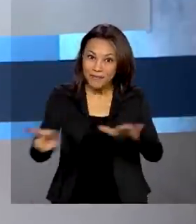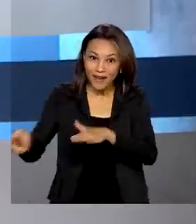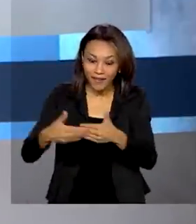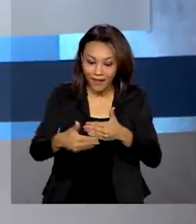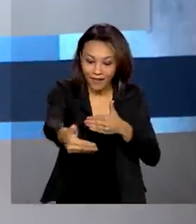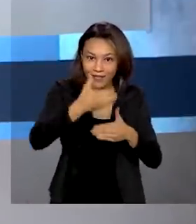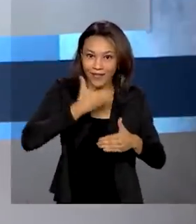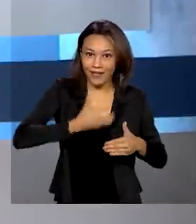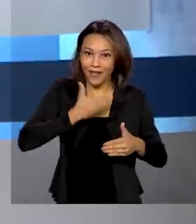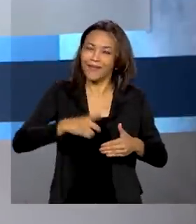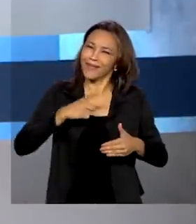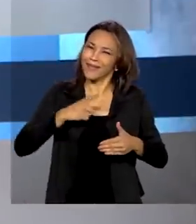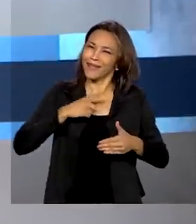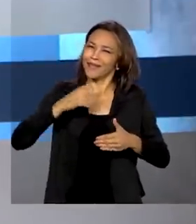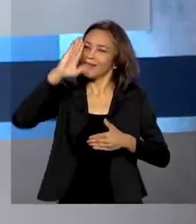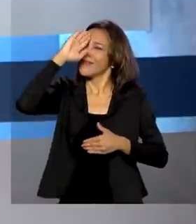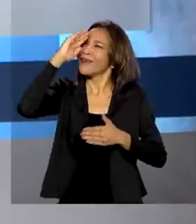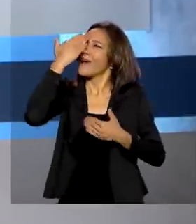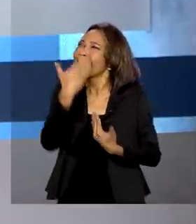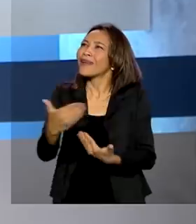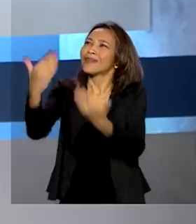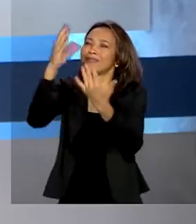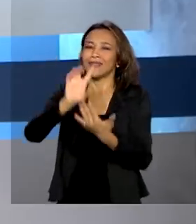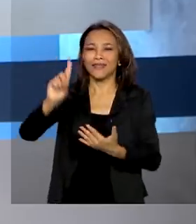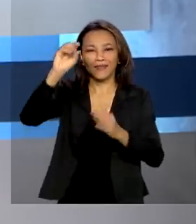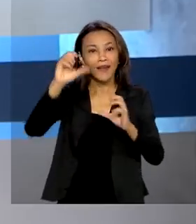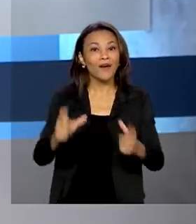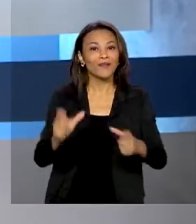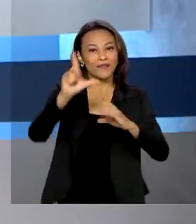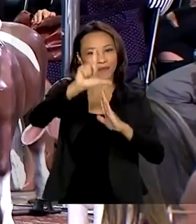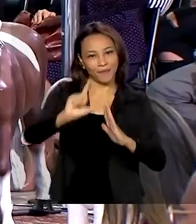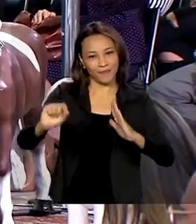teve cerimônia de ação de graças no Palácio do Planalto.